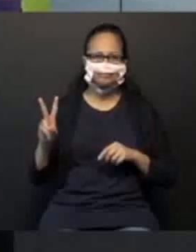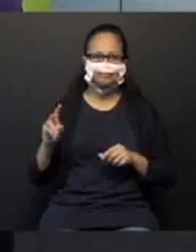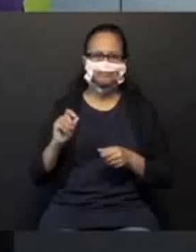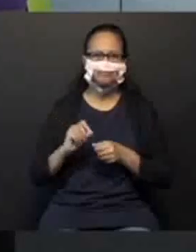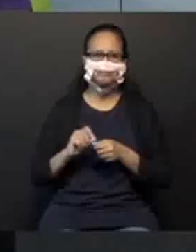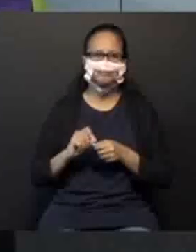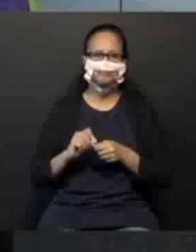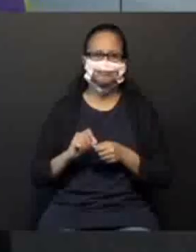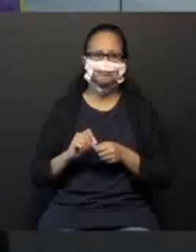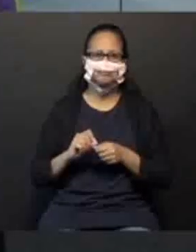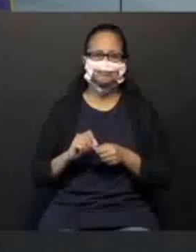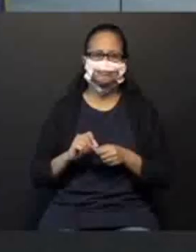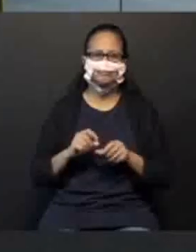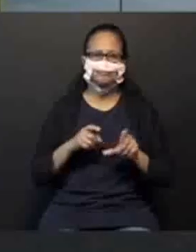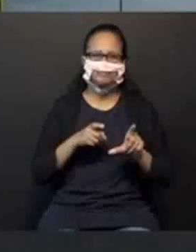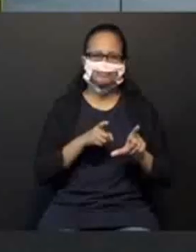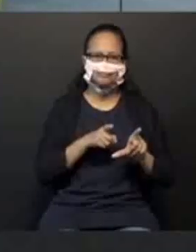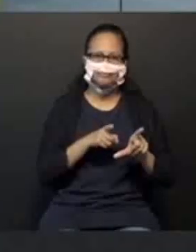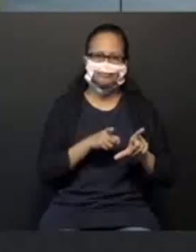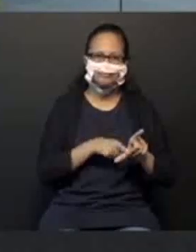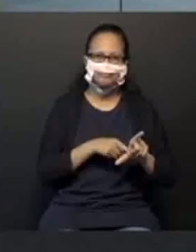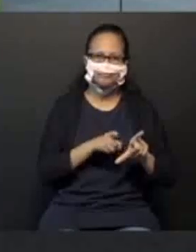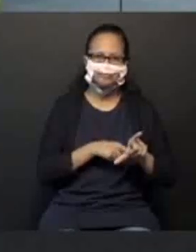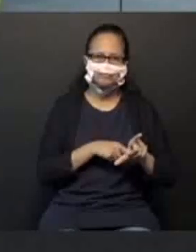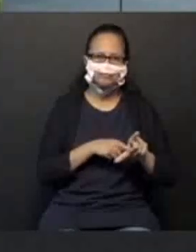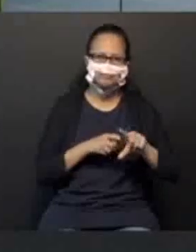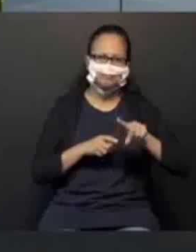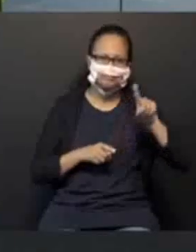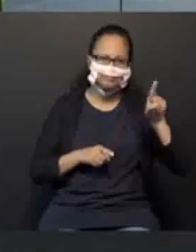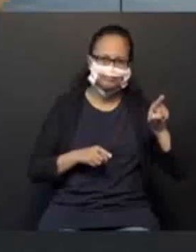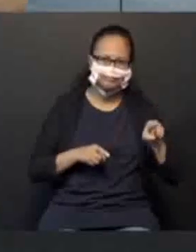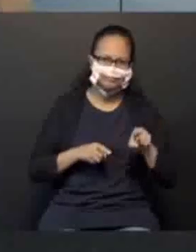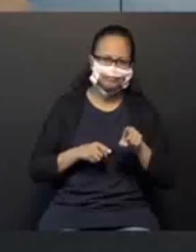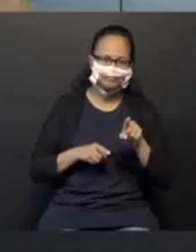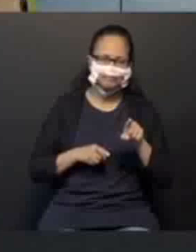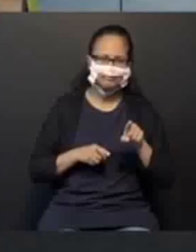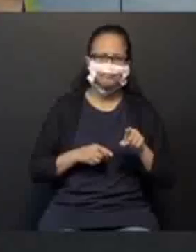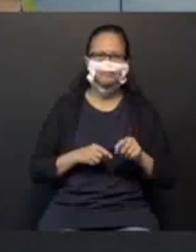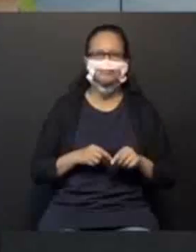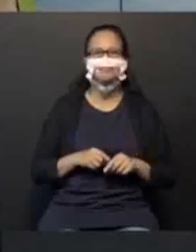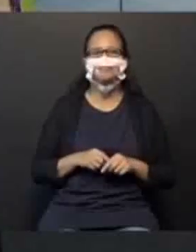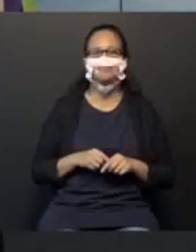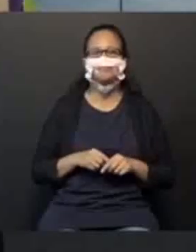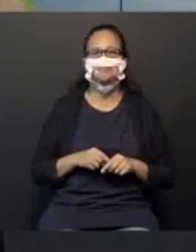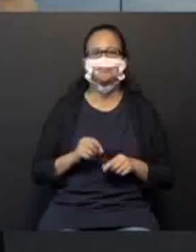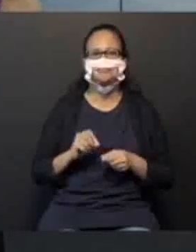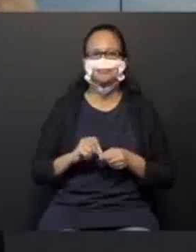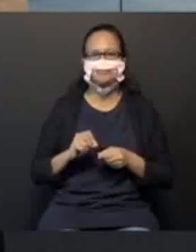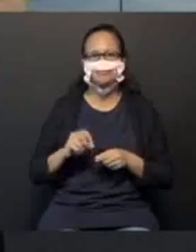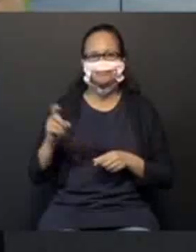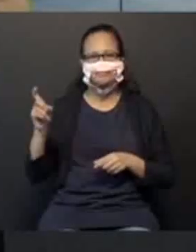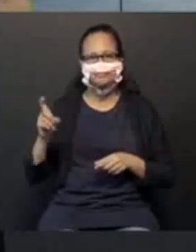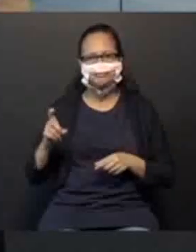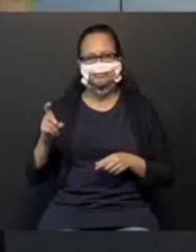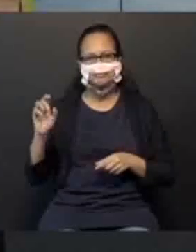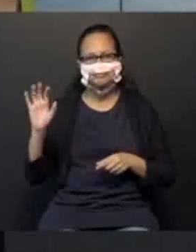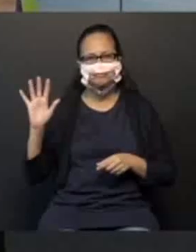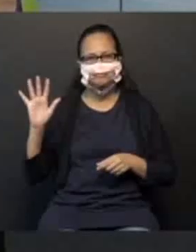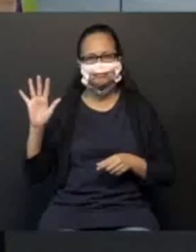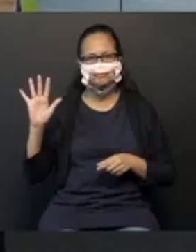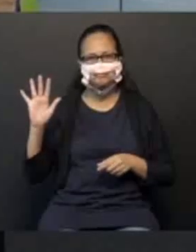contornar o pé esquerdo. E vou fazer um X na mãozinha